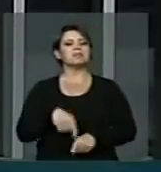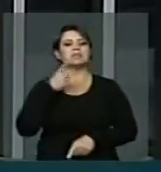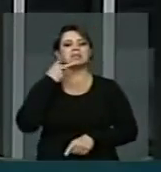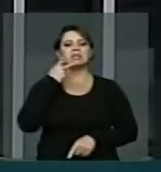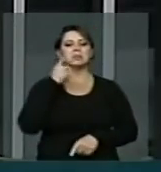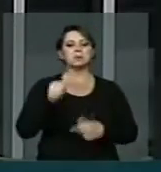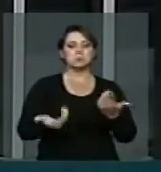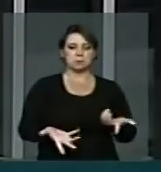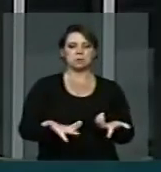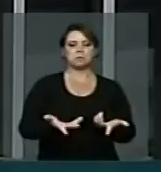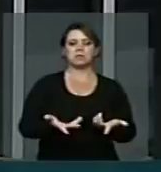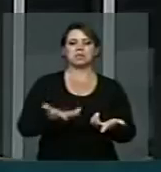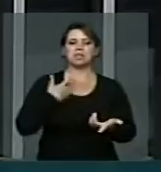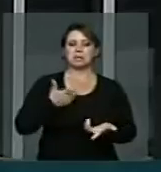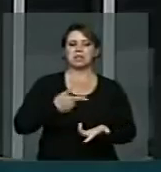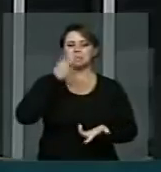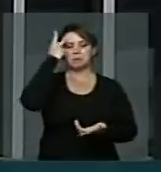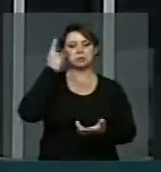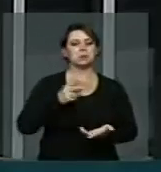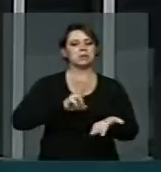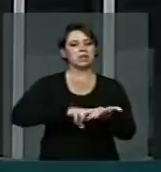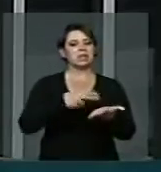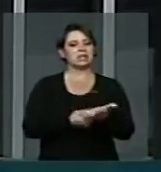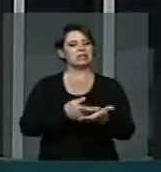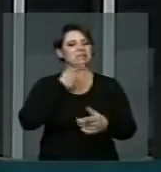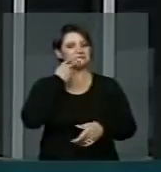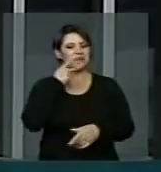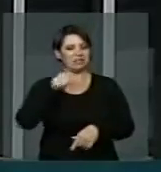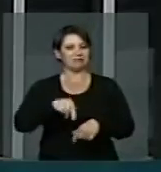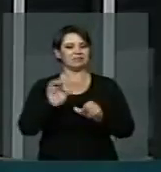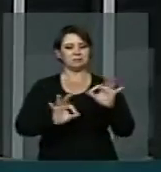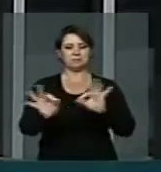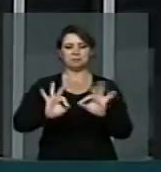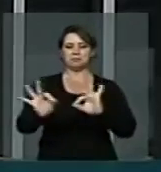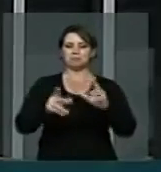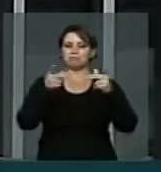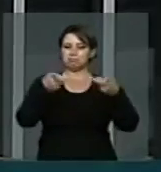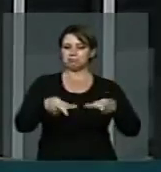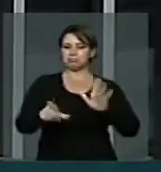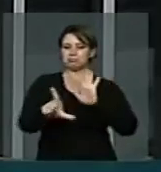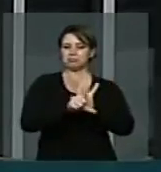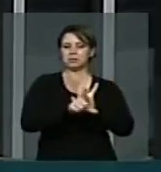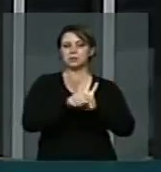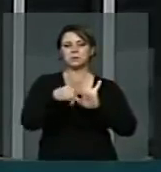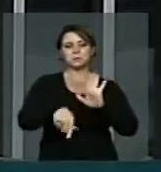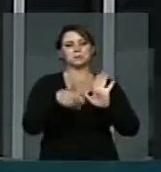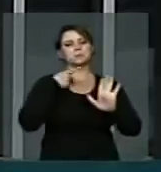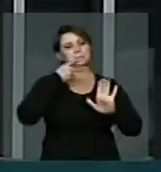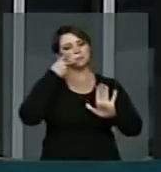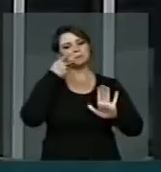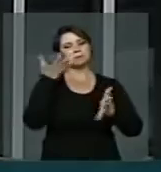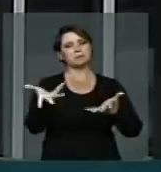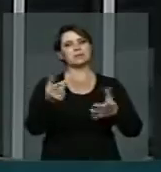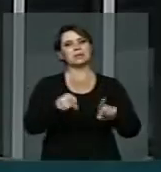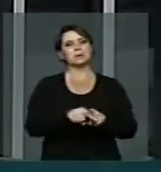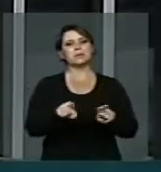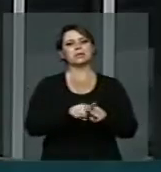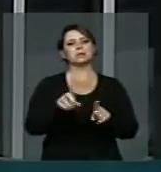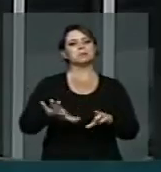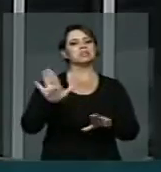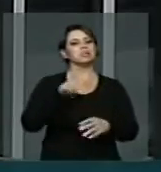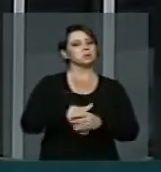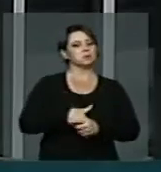traduzido, inclusive, em uma série de projetos de lei, que certamente os colegas que me sucederão aqui mencionarão a serem